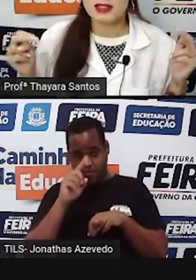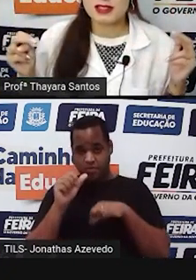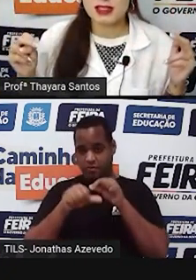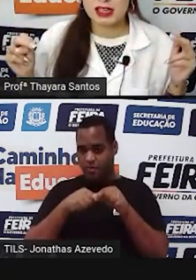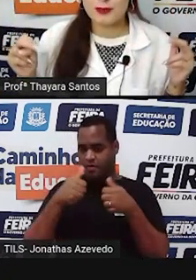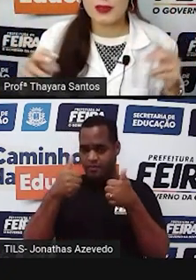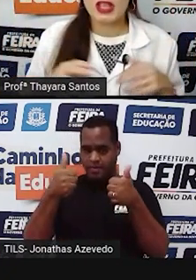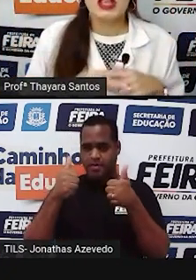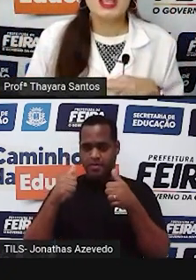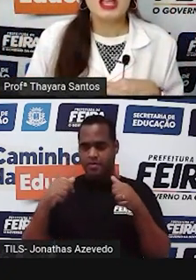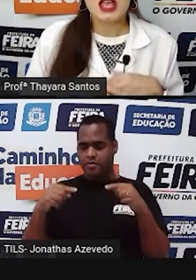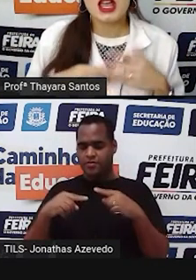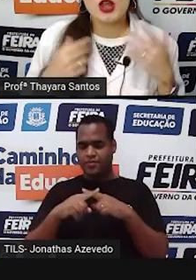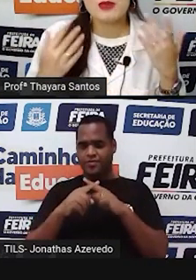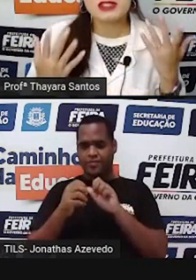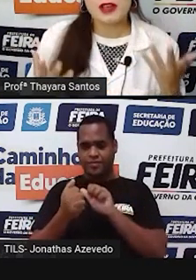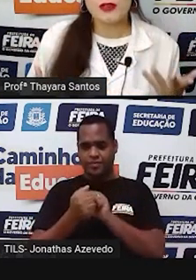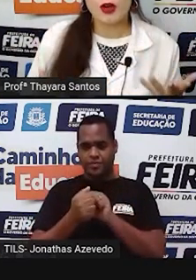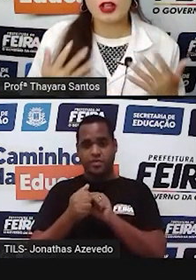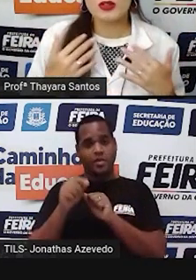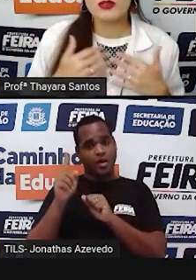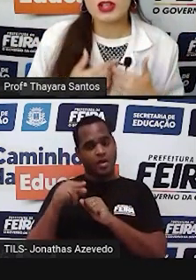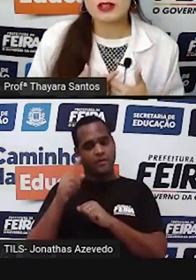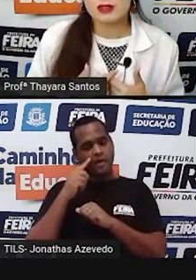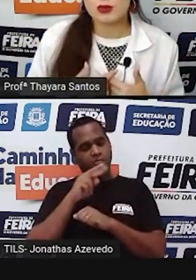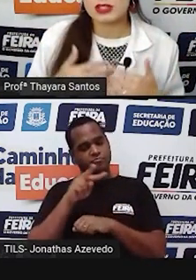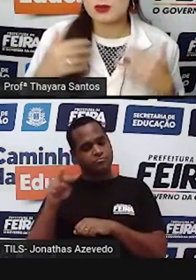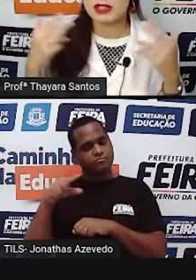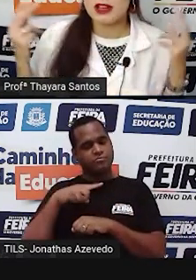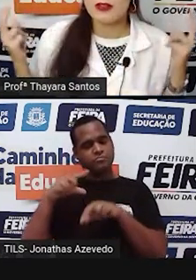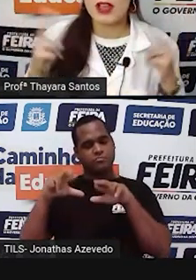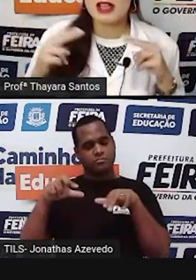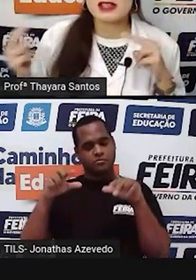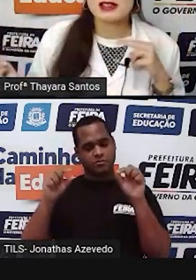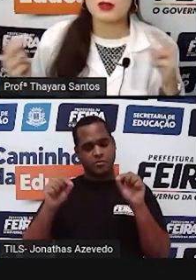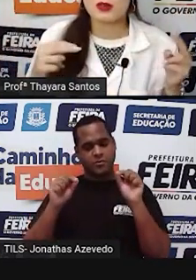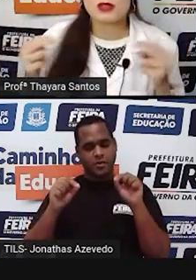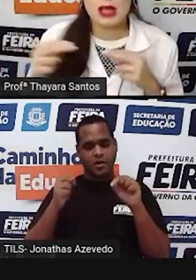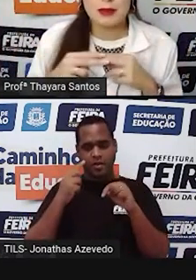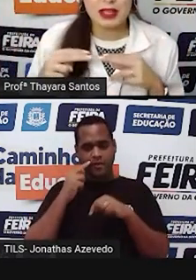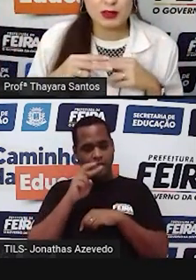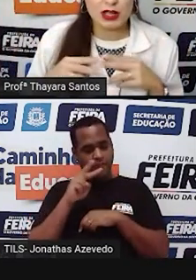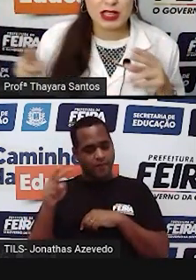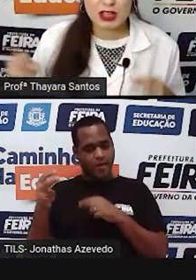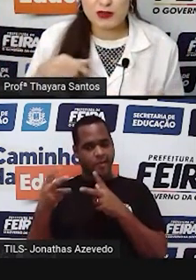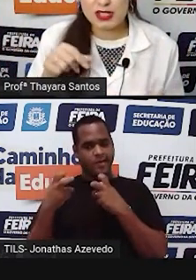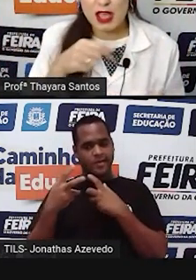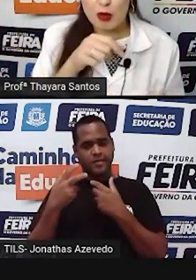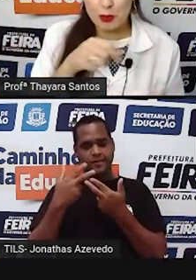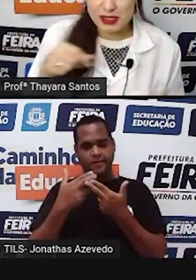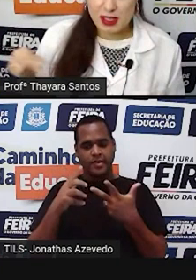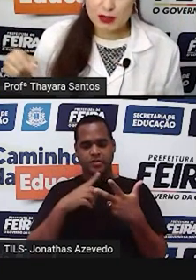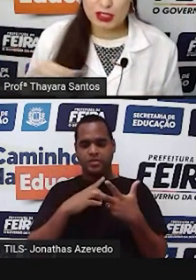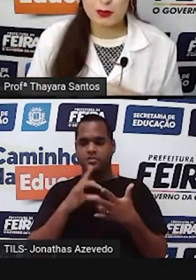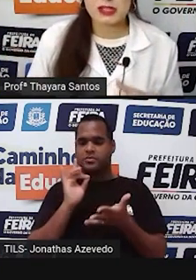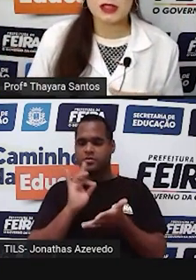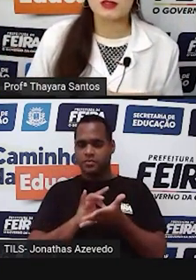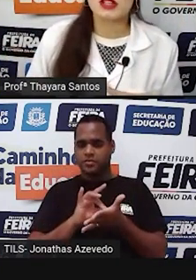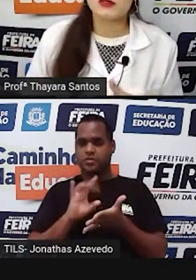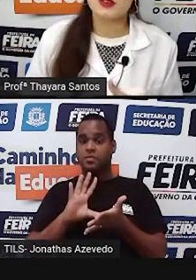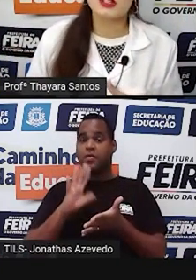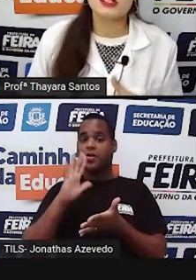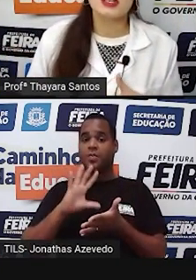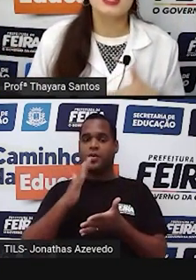elas entre si e ele observou que no final das contas, quando ele fez esse cruzamento ali artificial com o pincelzinho